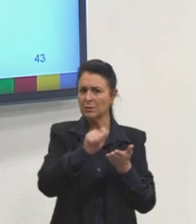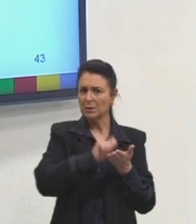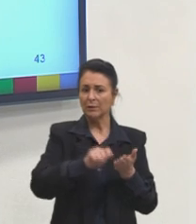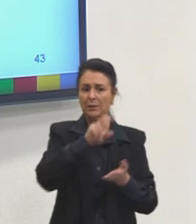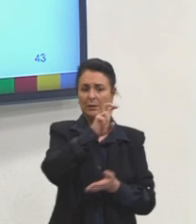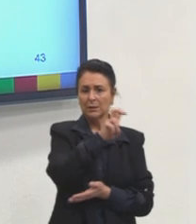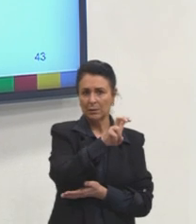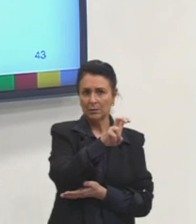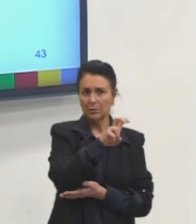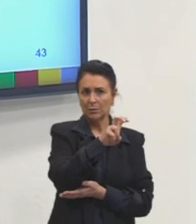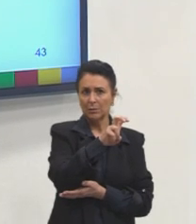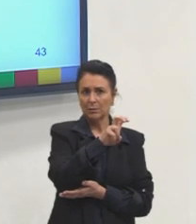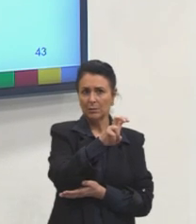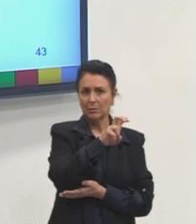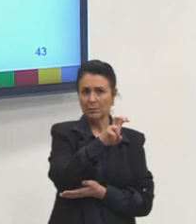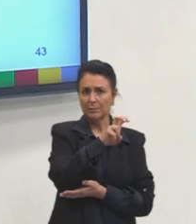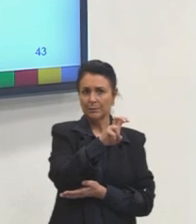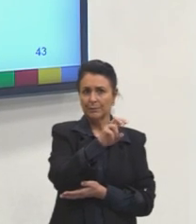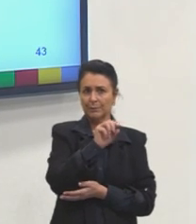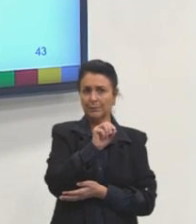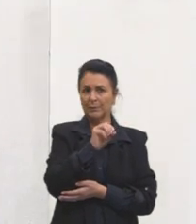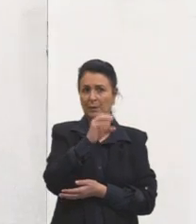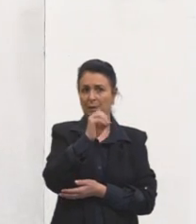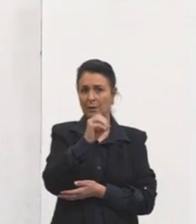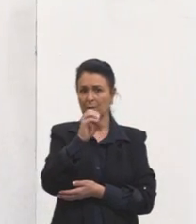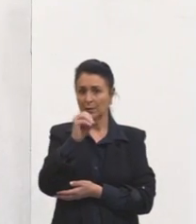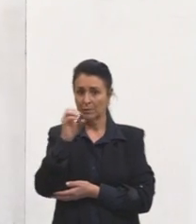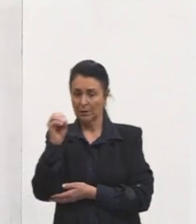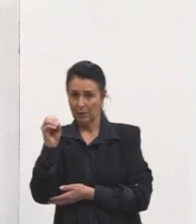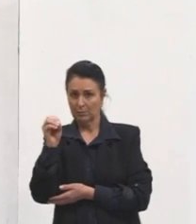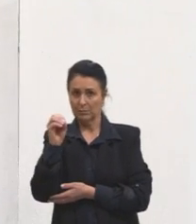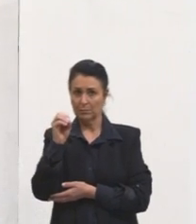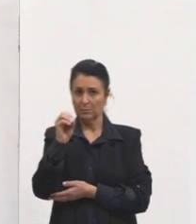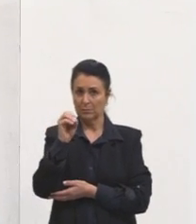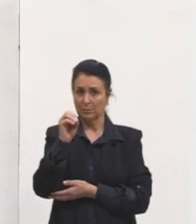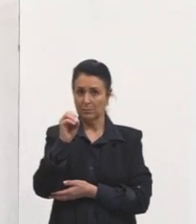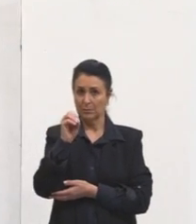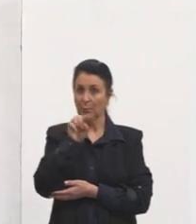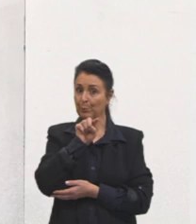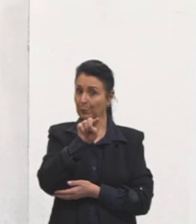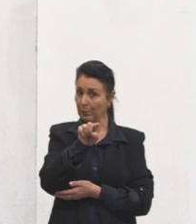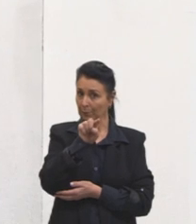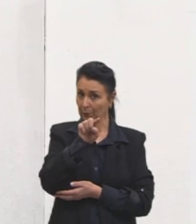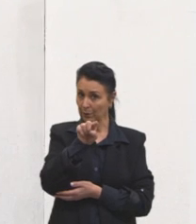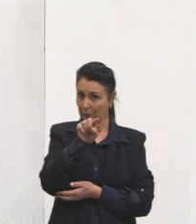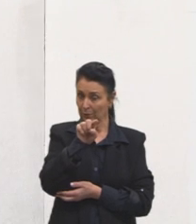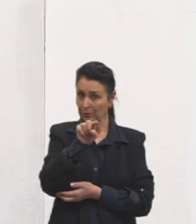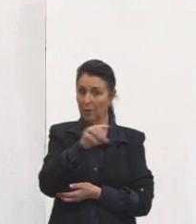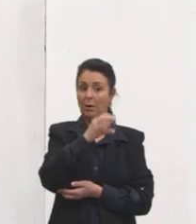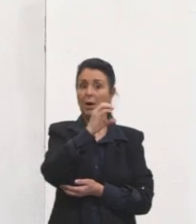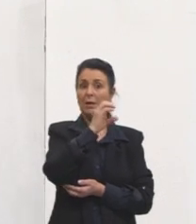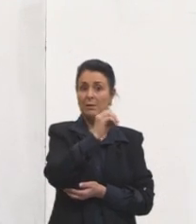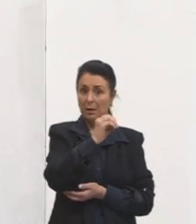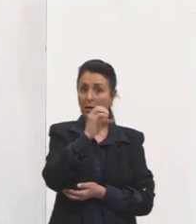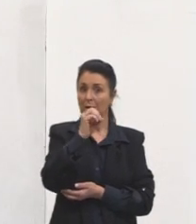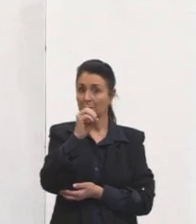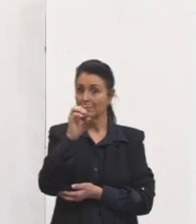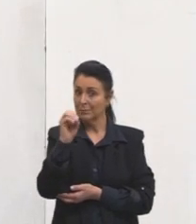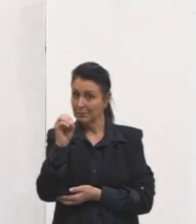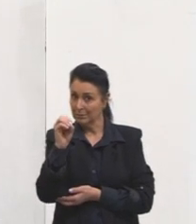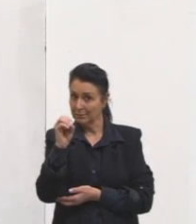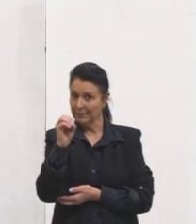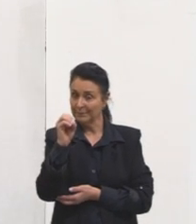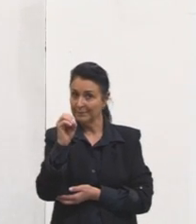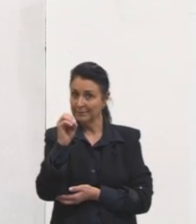5 bilhões, 0, 0, 0, casa dos milhões aqui, mais 3 zeros,